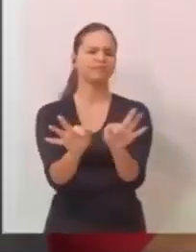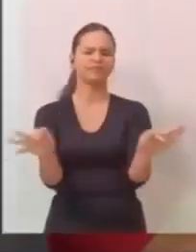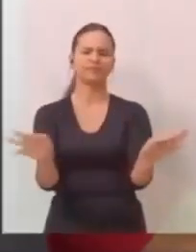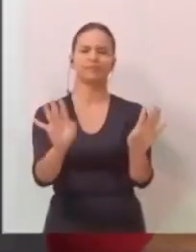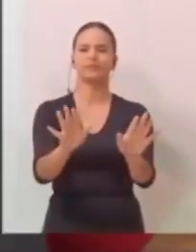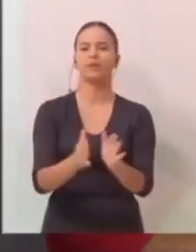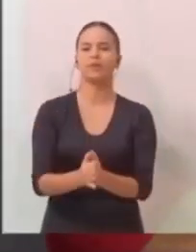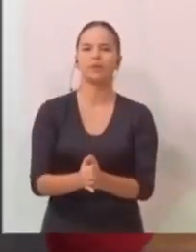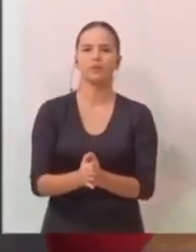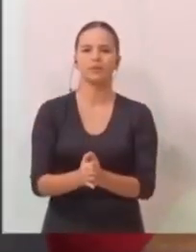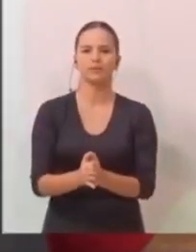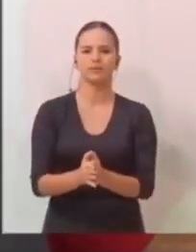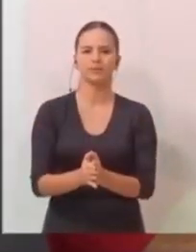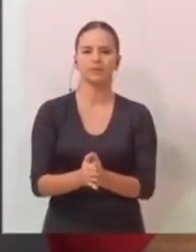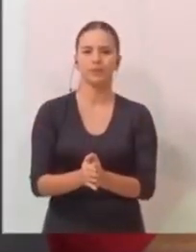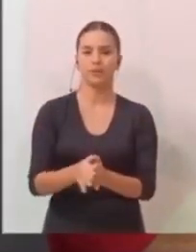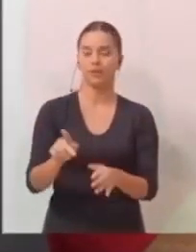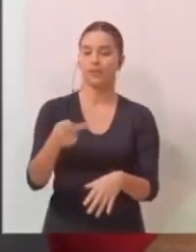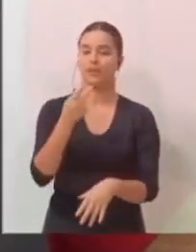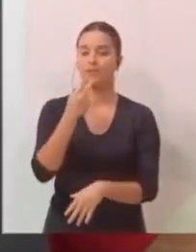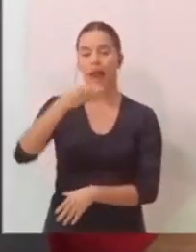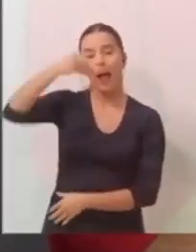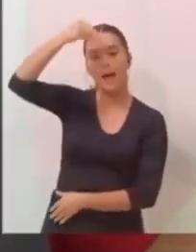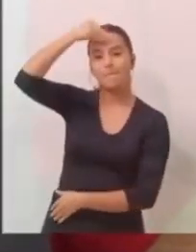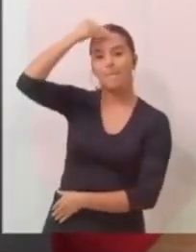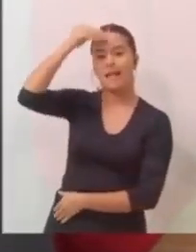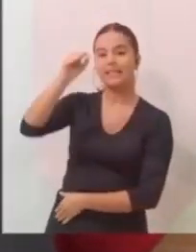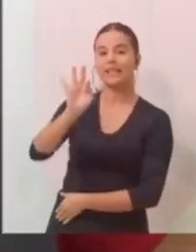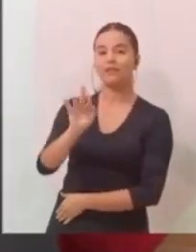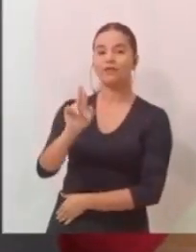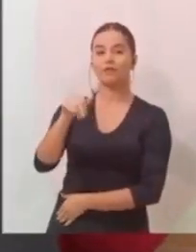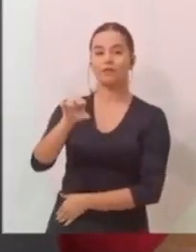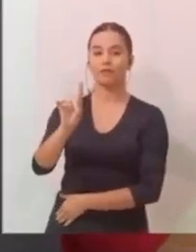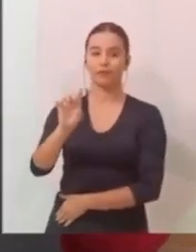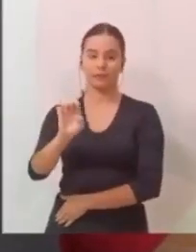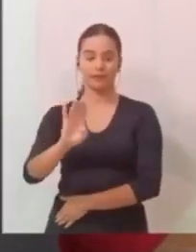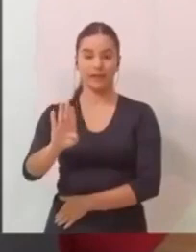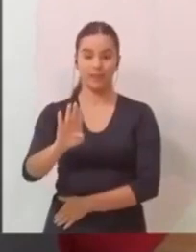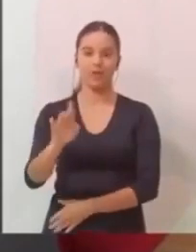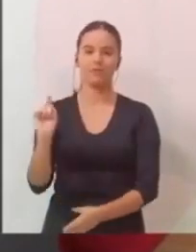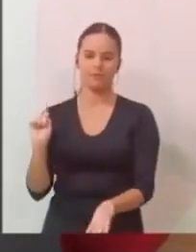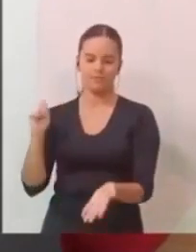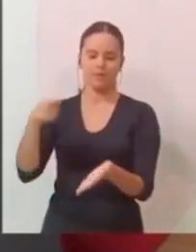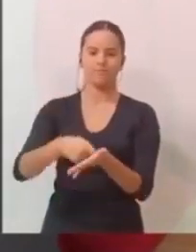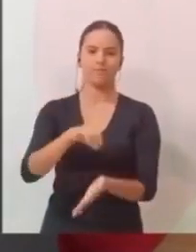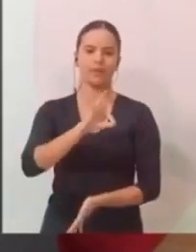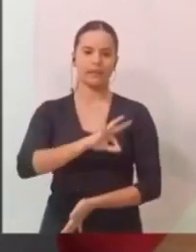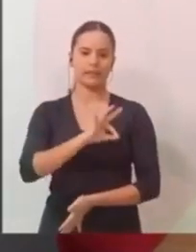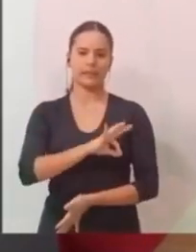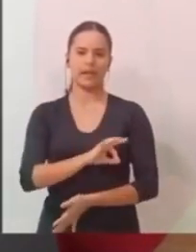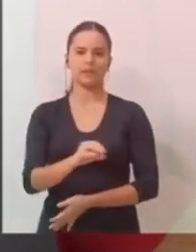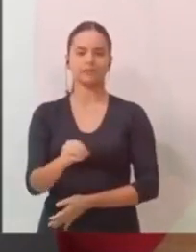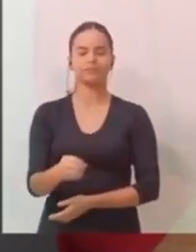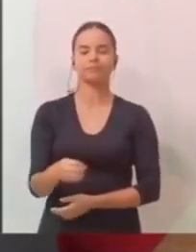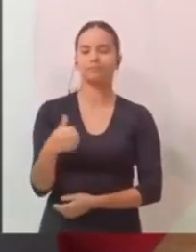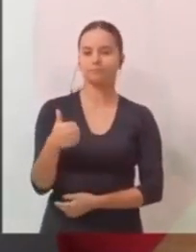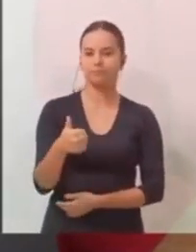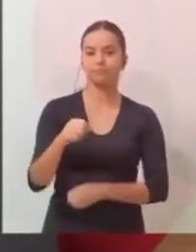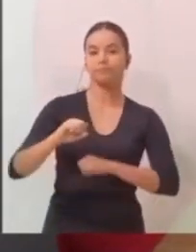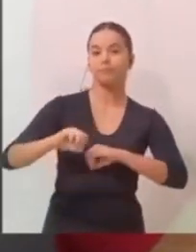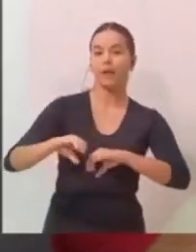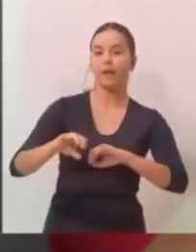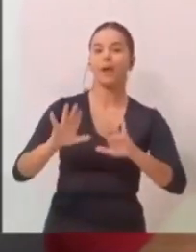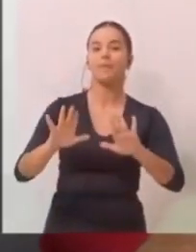Você se avorou de ser a madrinha do Fundeb e você disse que paga o piso nacional da educação. Me